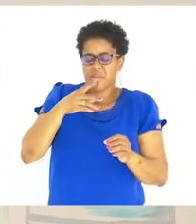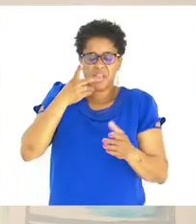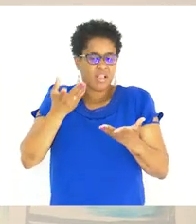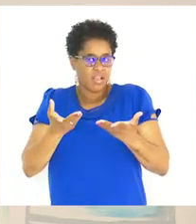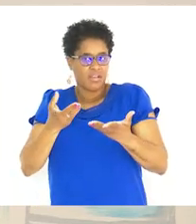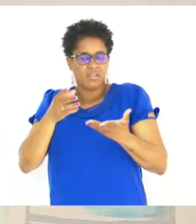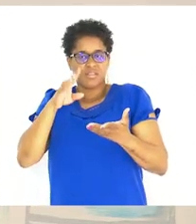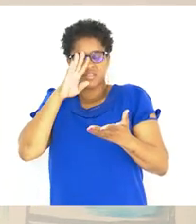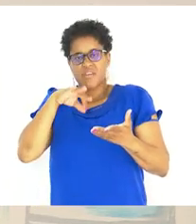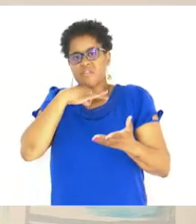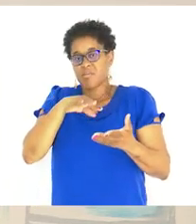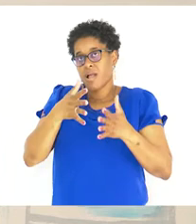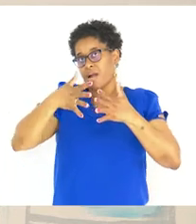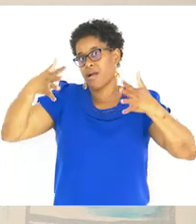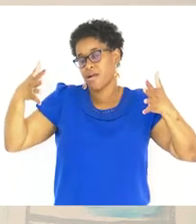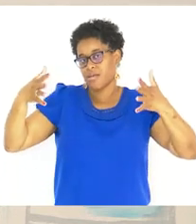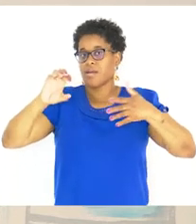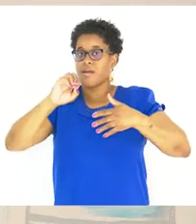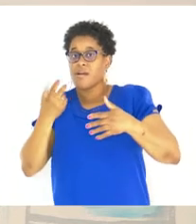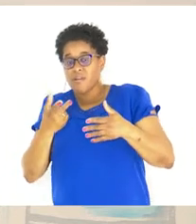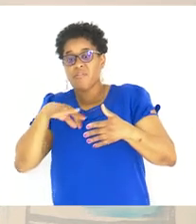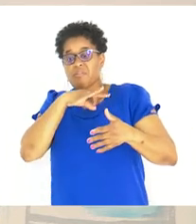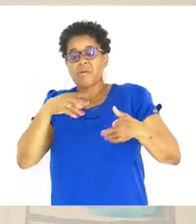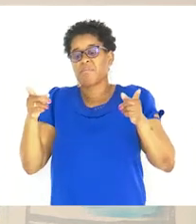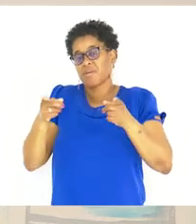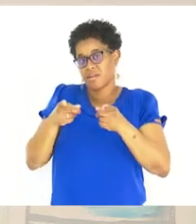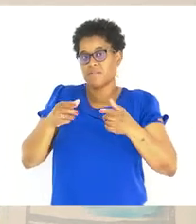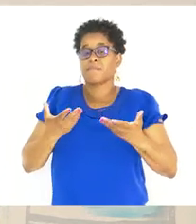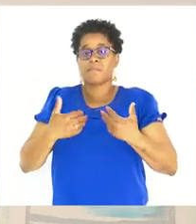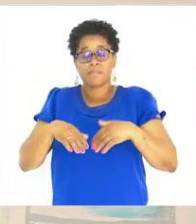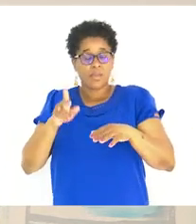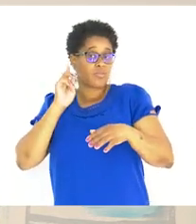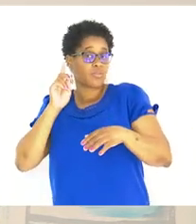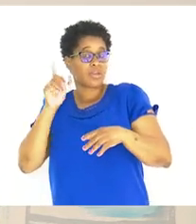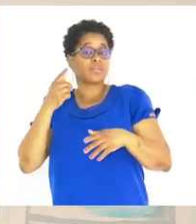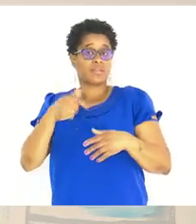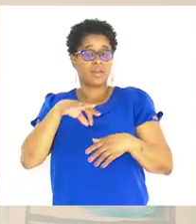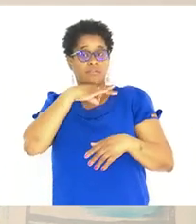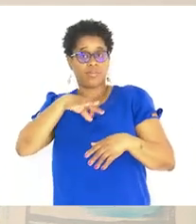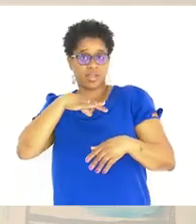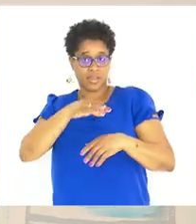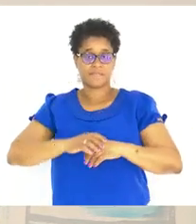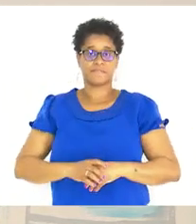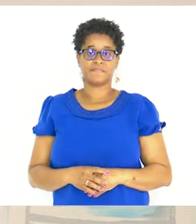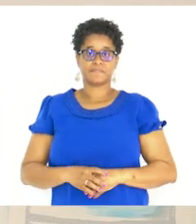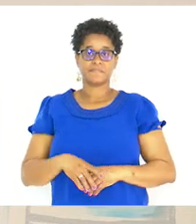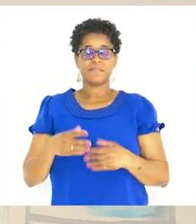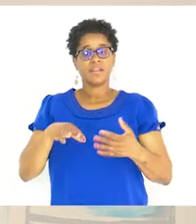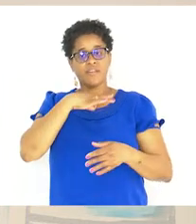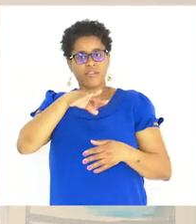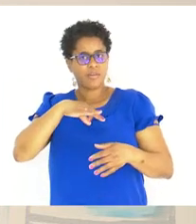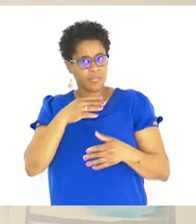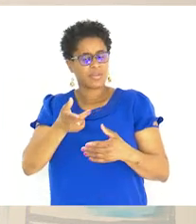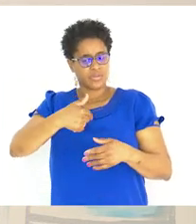ela Se é Grande Ou se é Pequena O importante É ter a Família E a